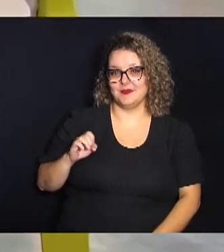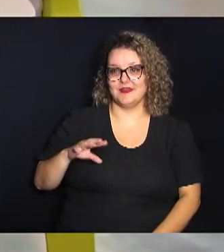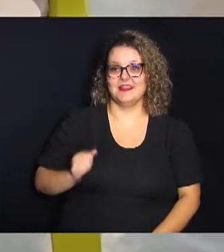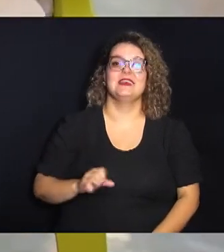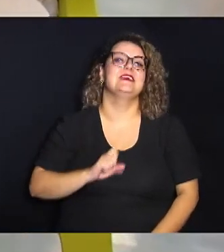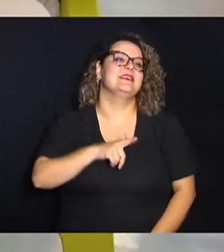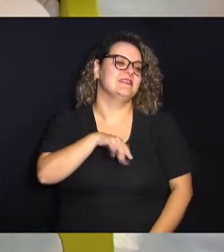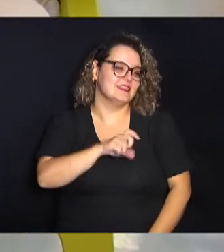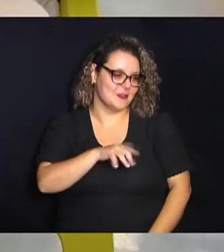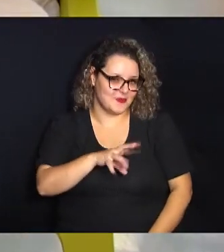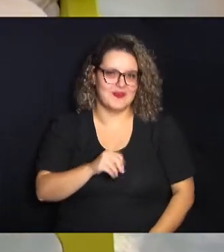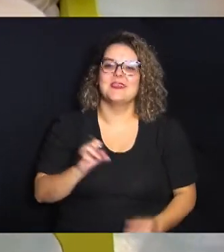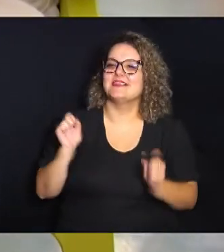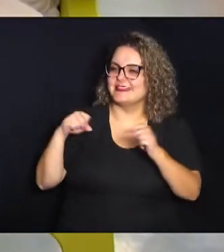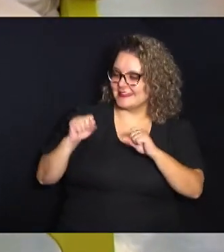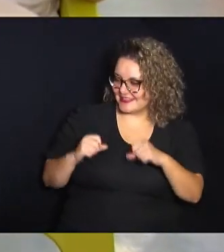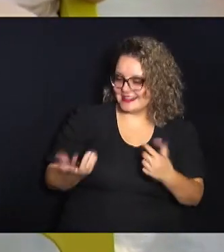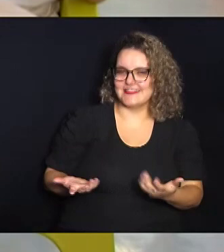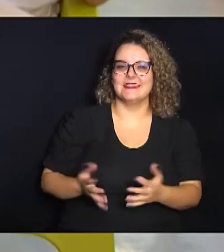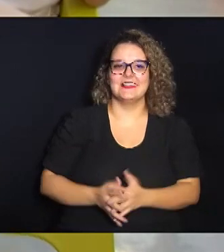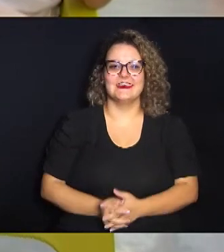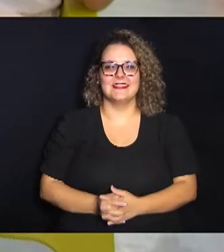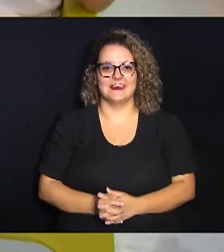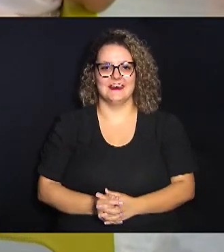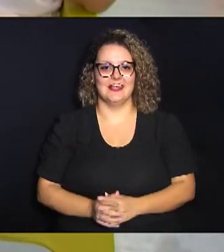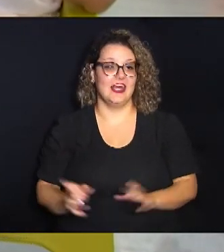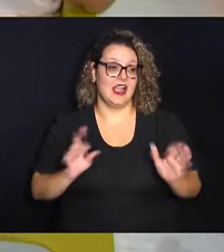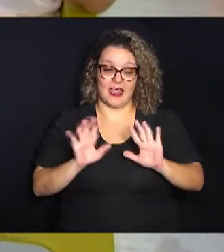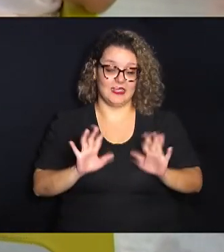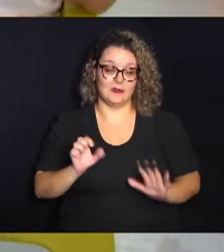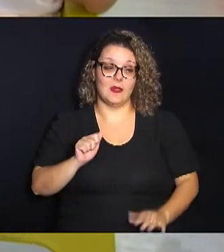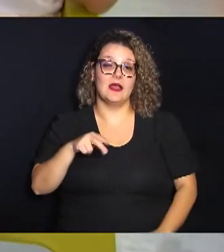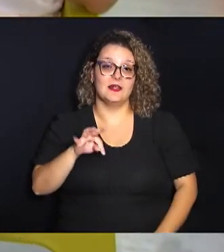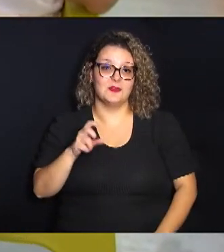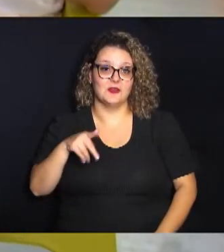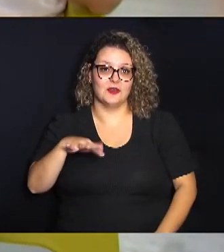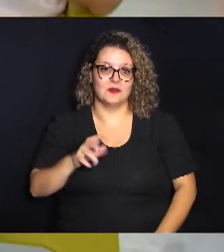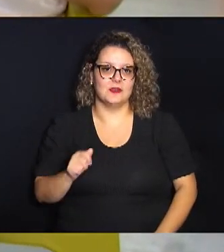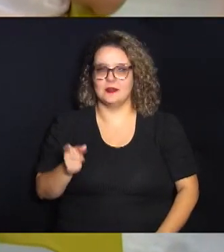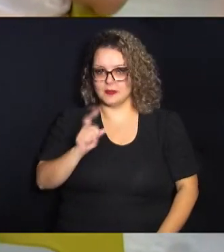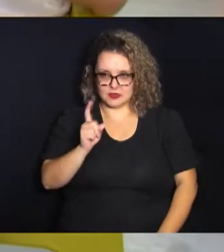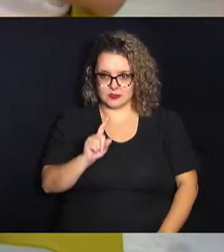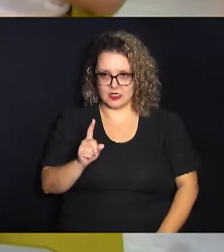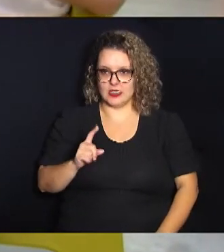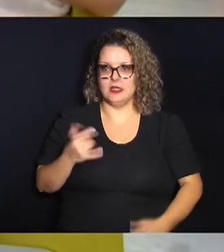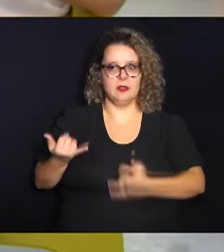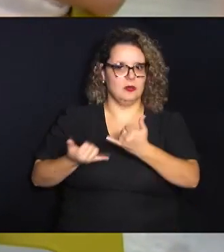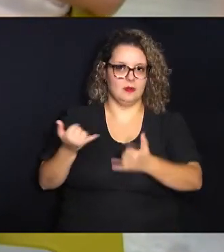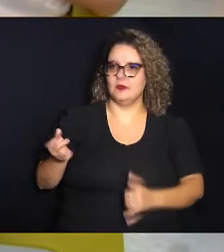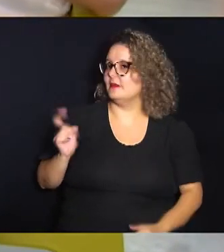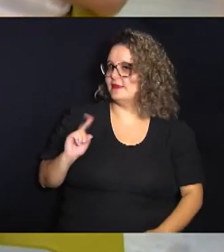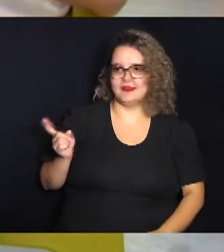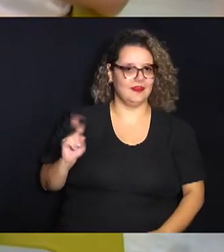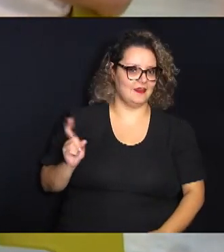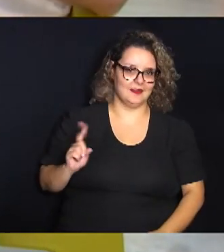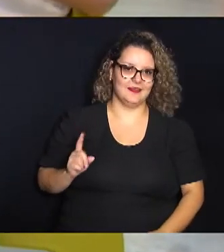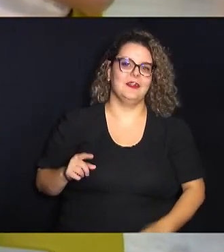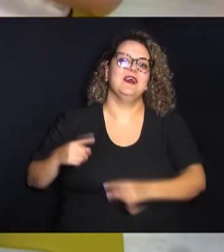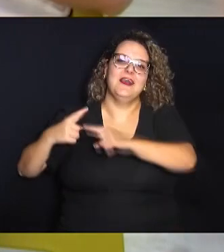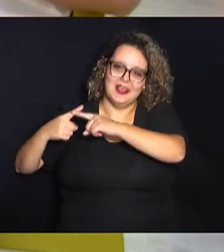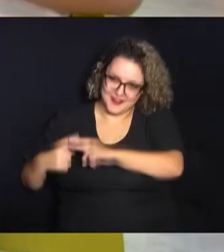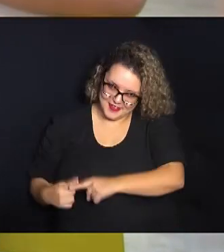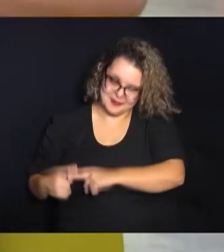de sorocaba então aí não são antônimos as pessoas brincam um antônimo mas não é não é um antônimo não é são rivais são